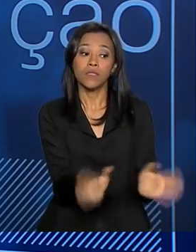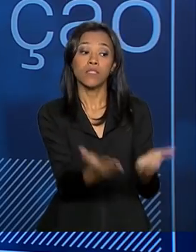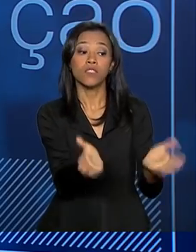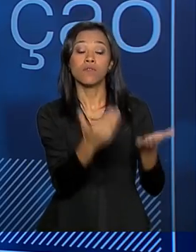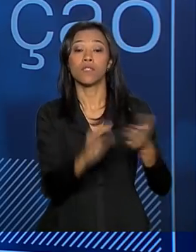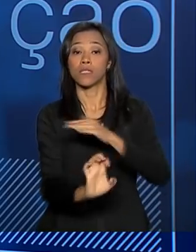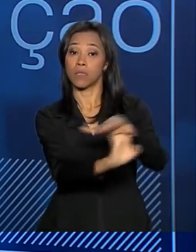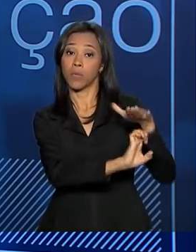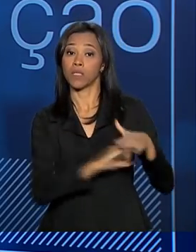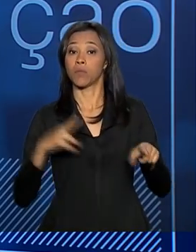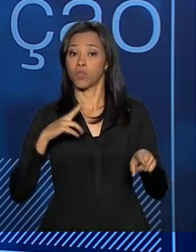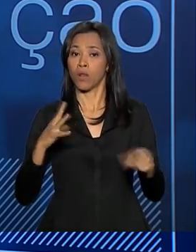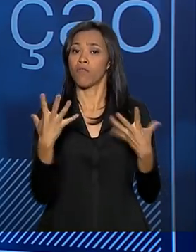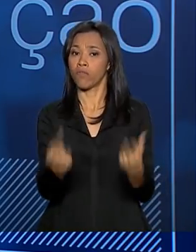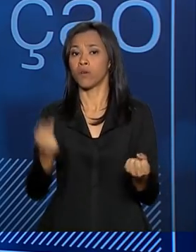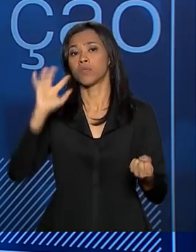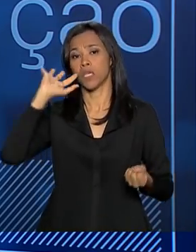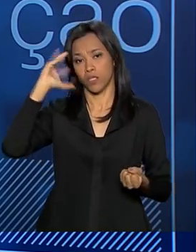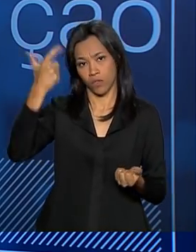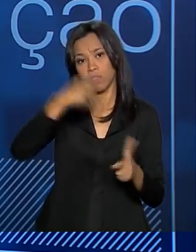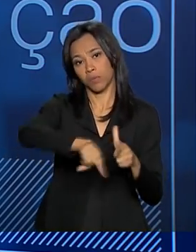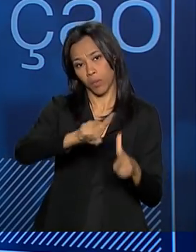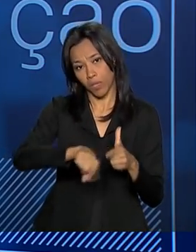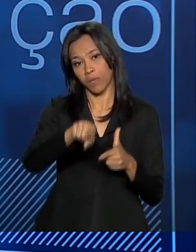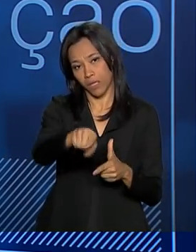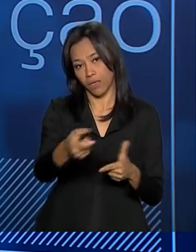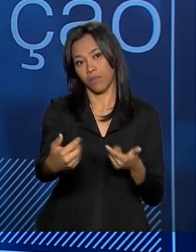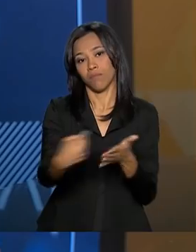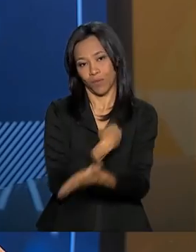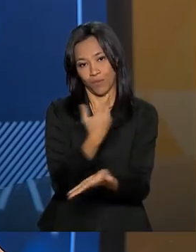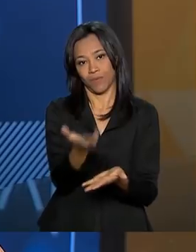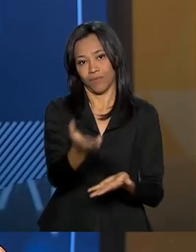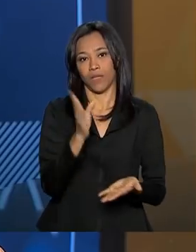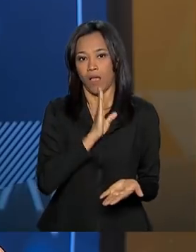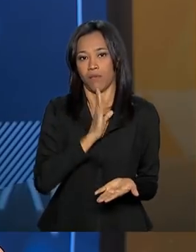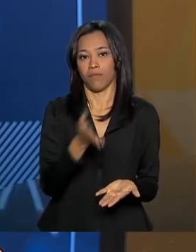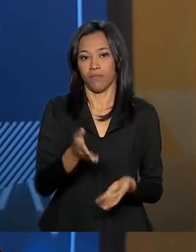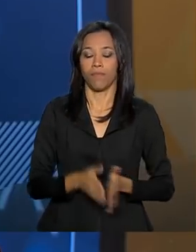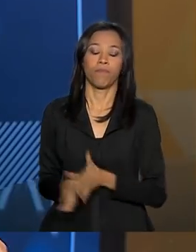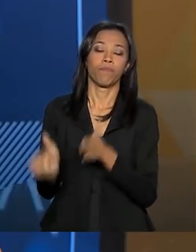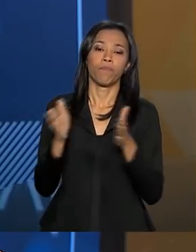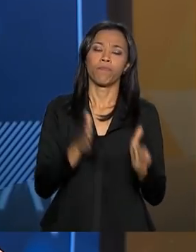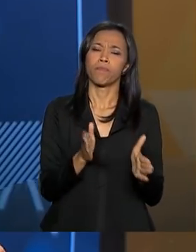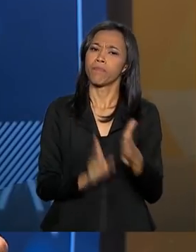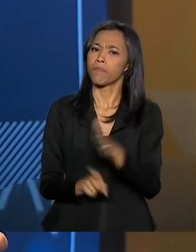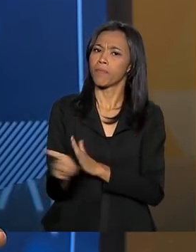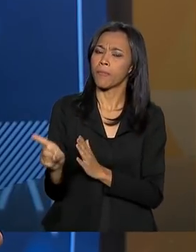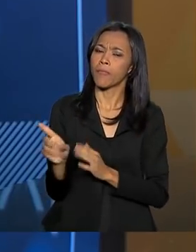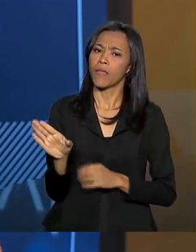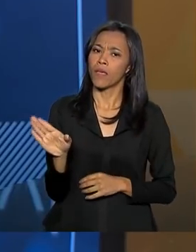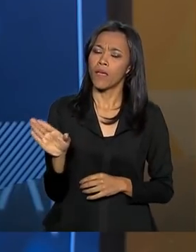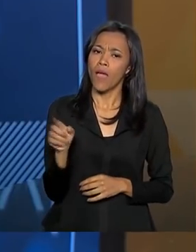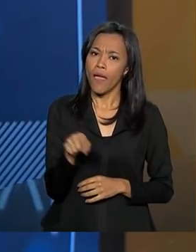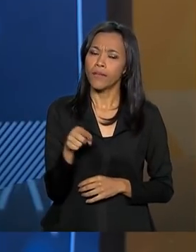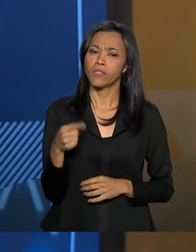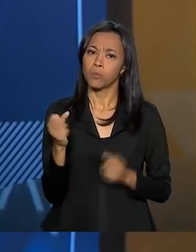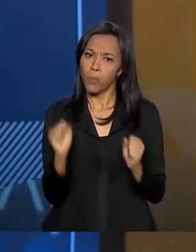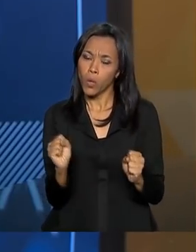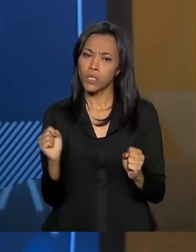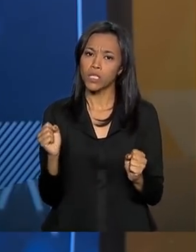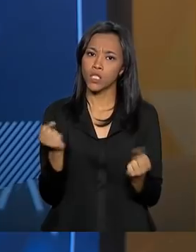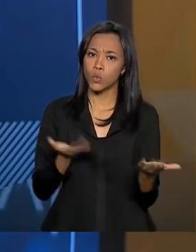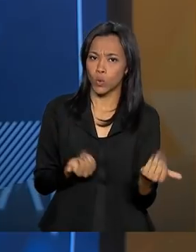nós vamos poder resolver esse problema apontado pelo Emerson em breve. E isso também poderá fazer com que o jovem, ele